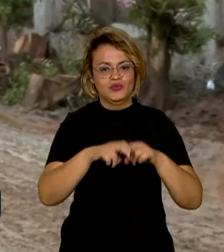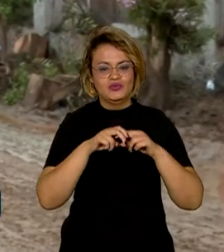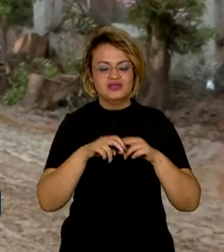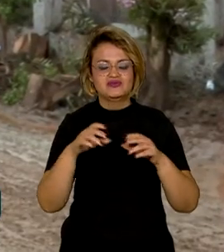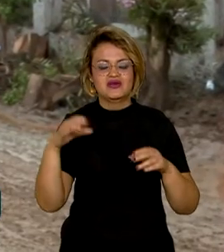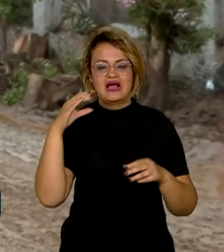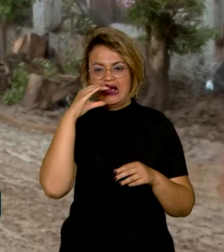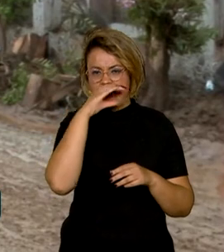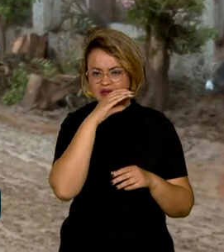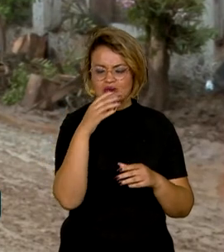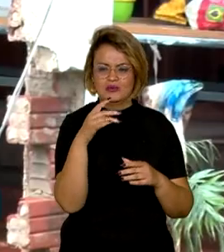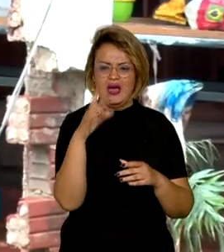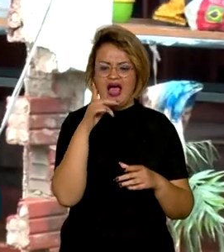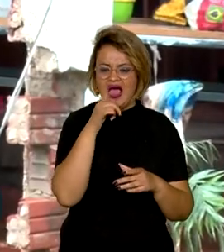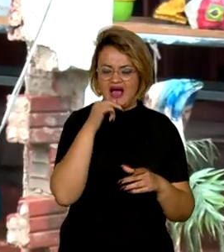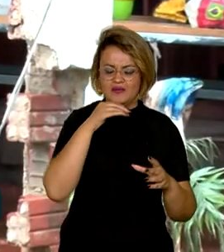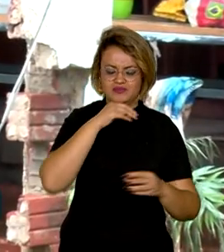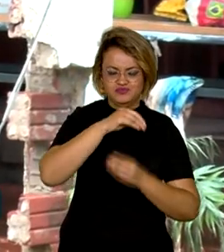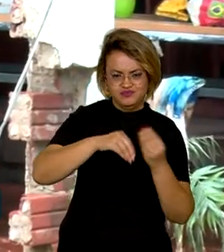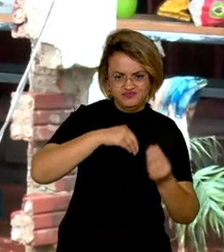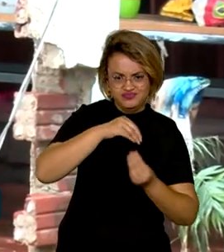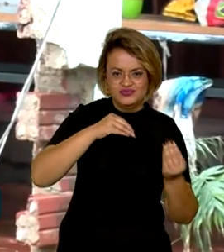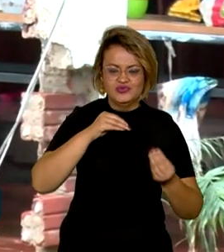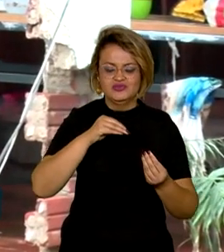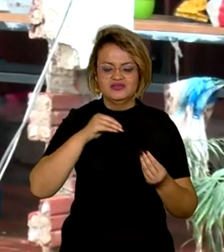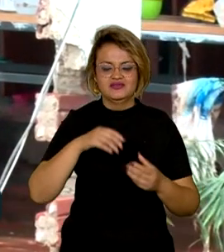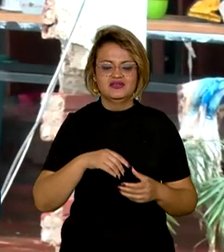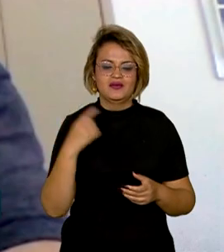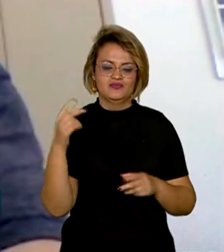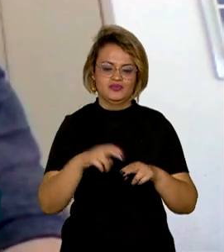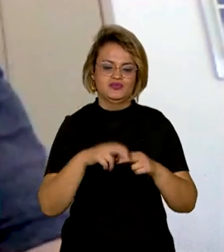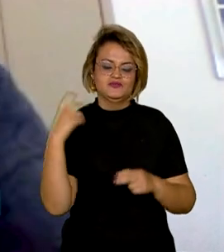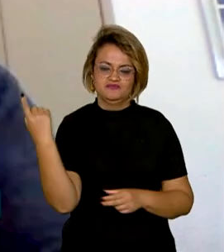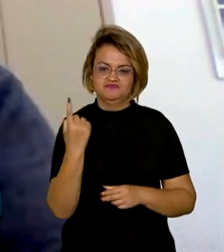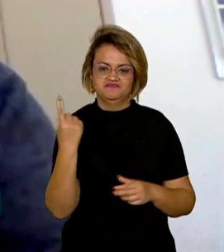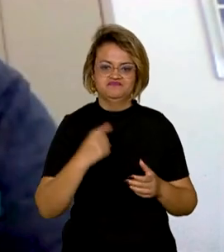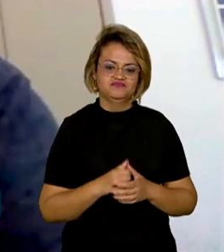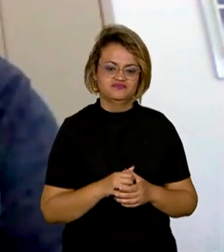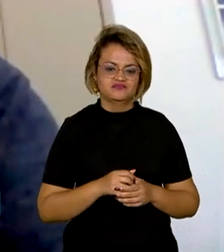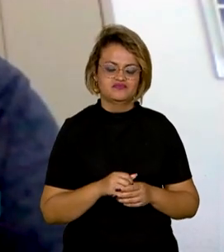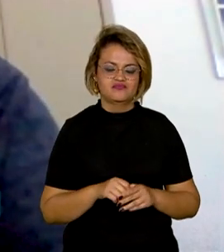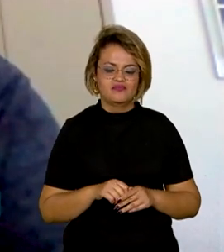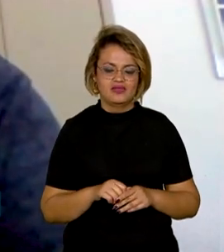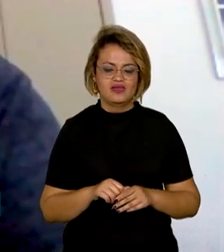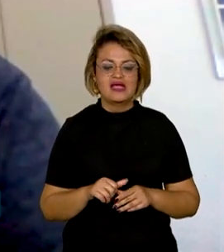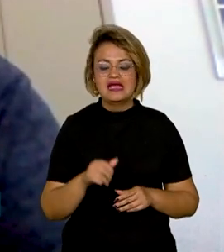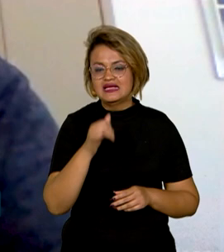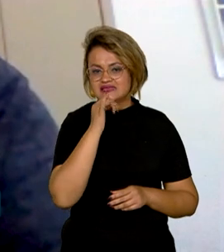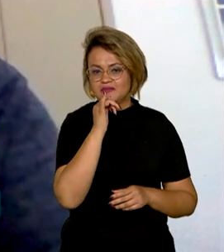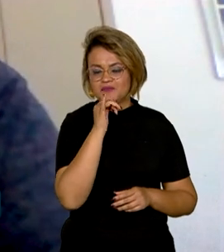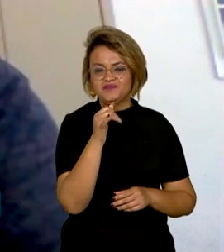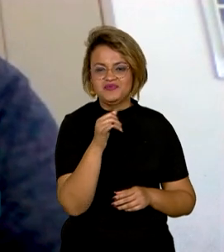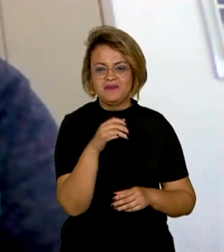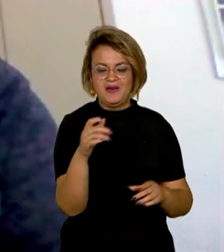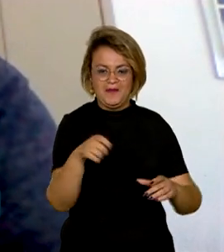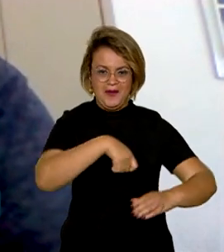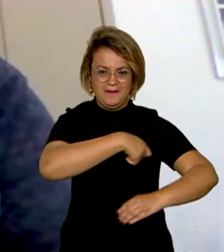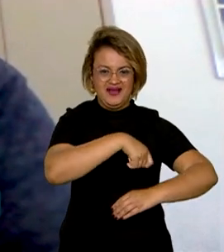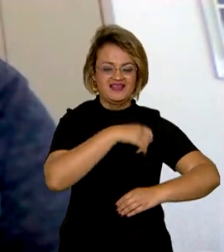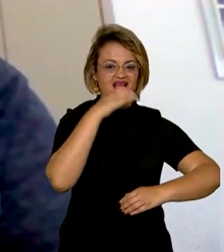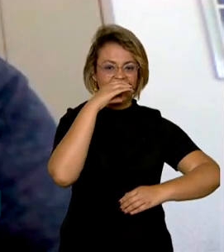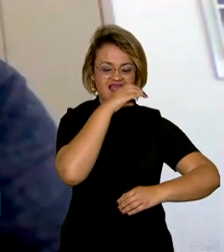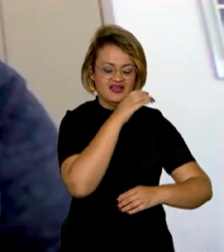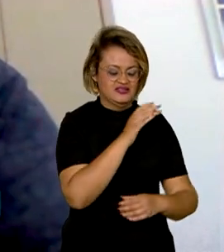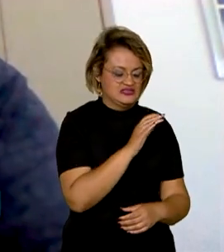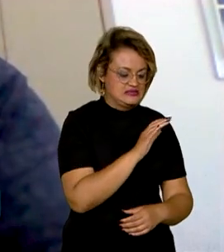de calor e umidade do oceano para a atmosfera. É a mesma coisa se você pegar uma panela quente e você pôr a